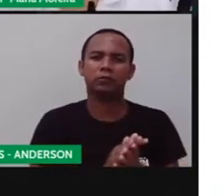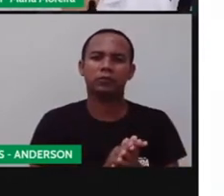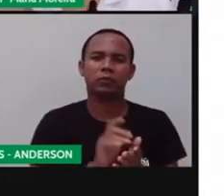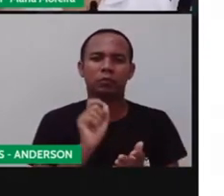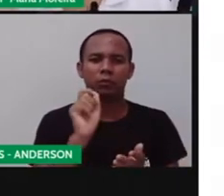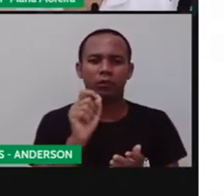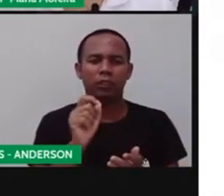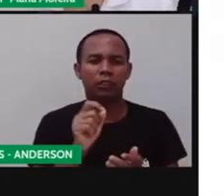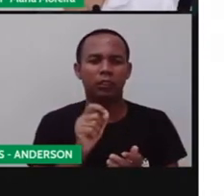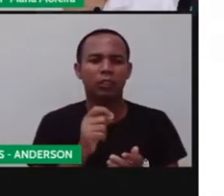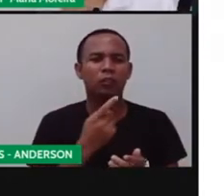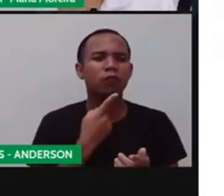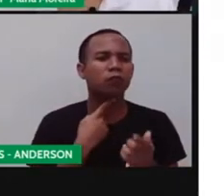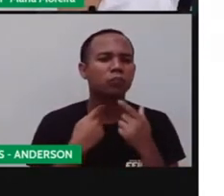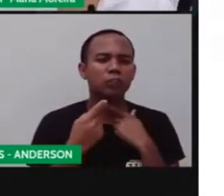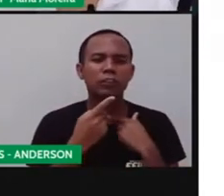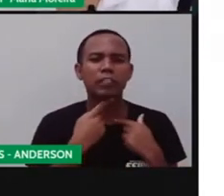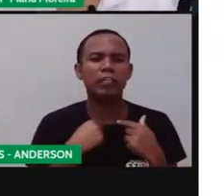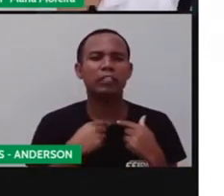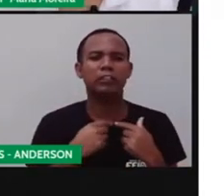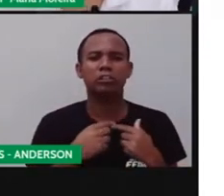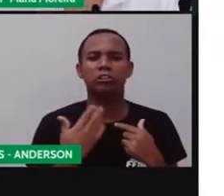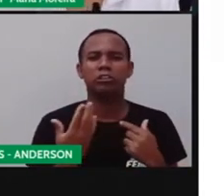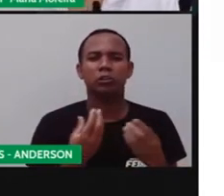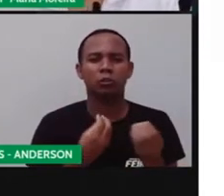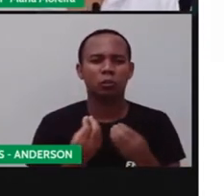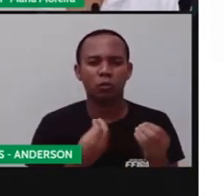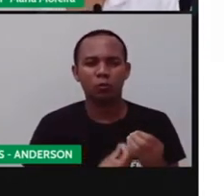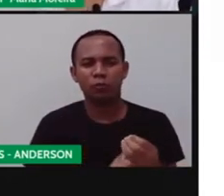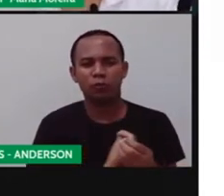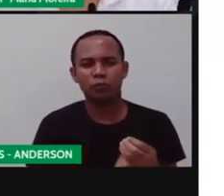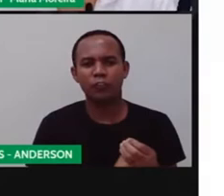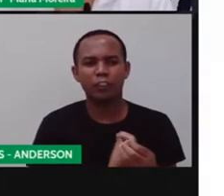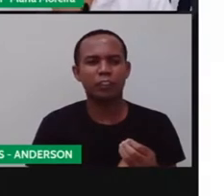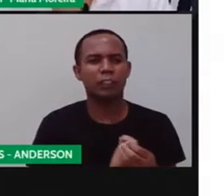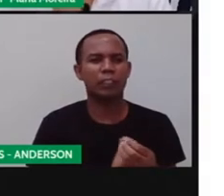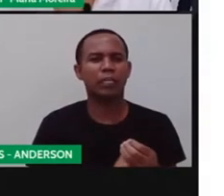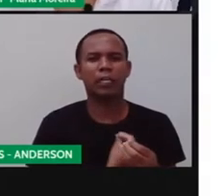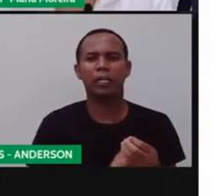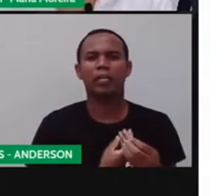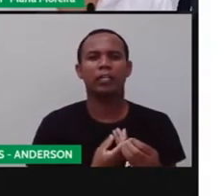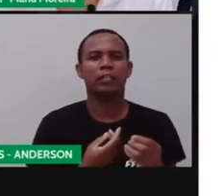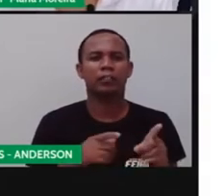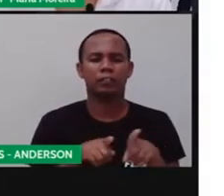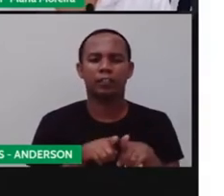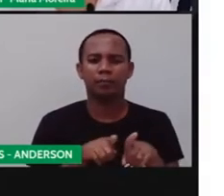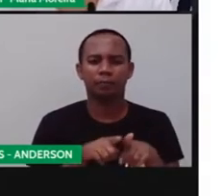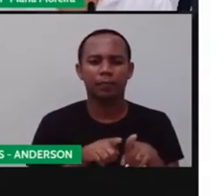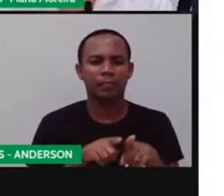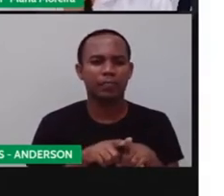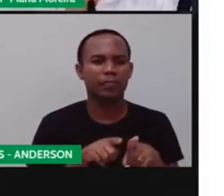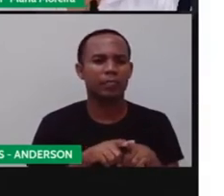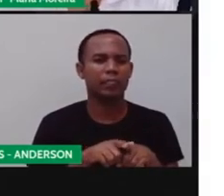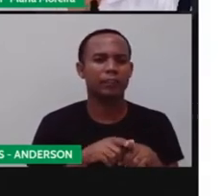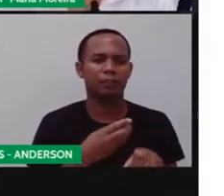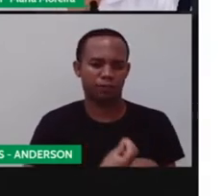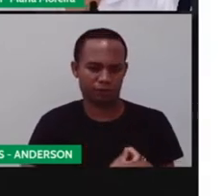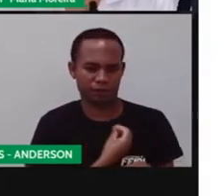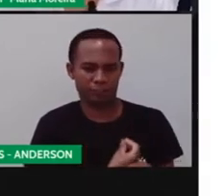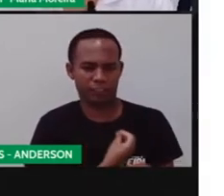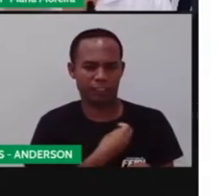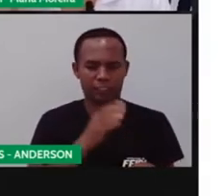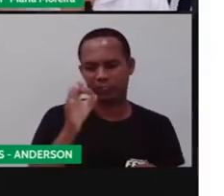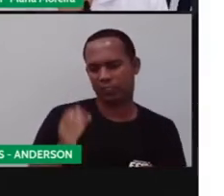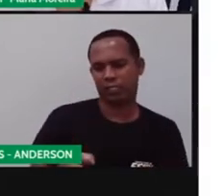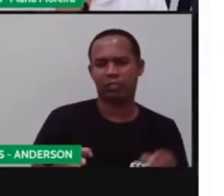Estilos. A gente acaba aprendendo o quê? Sobre o modo de vida dessas pessoas. Sobre regras sociais, né? As regras de convívio. O que que é certo e o que é